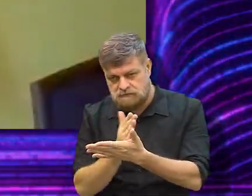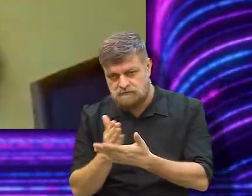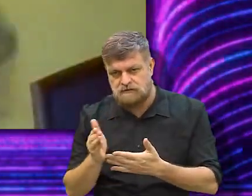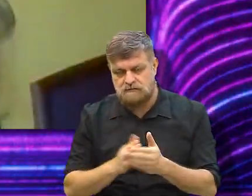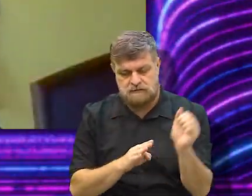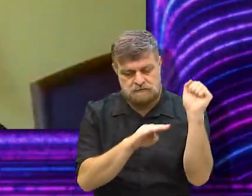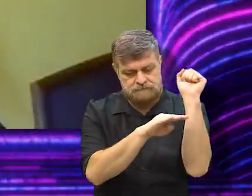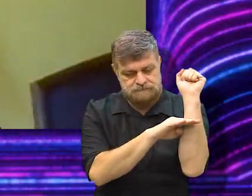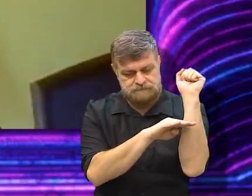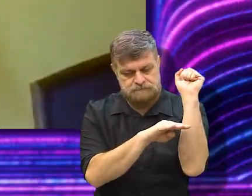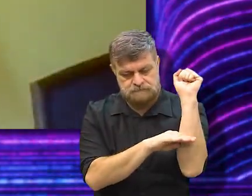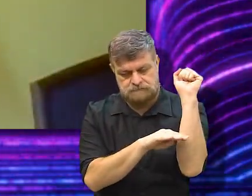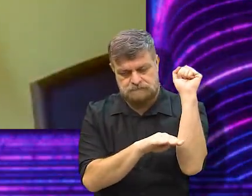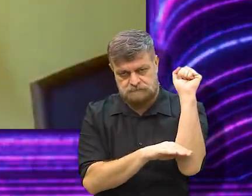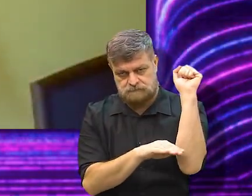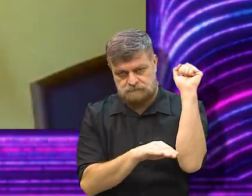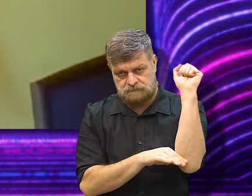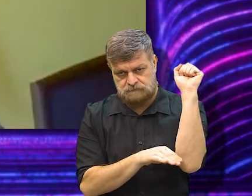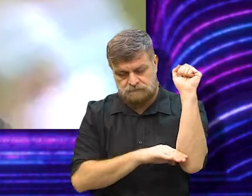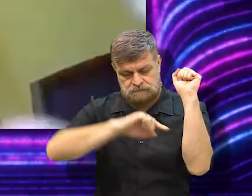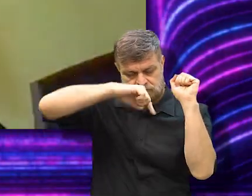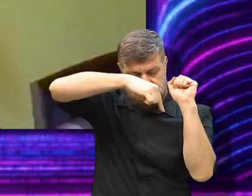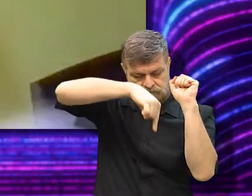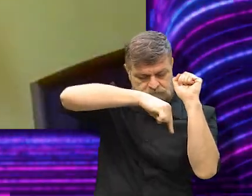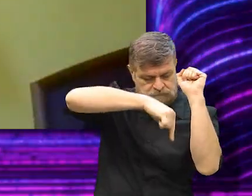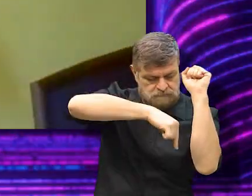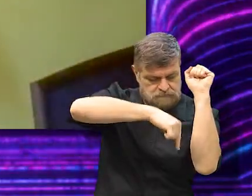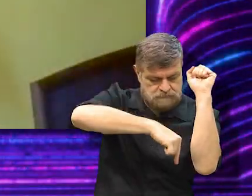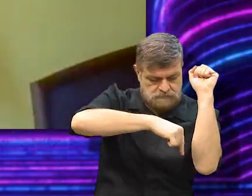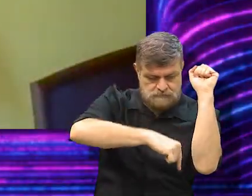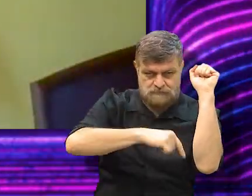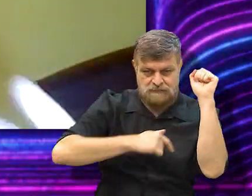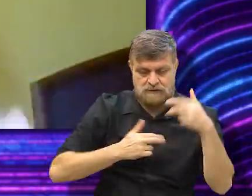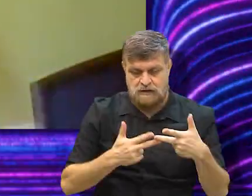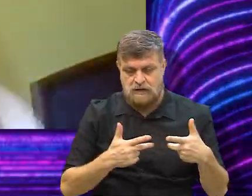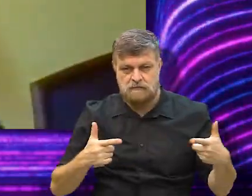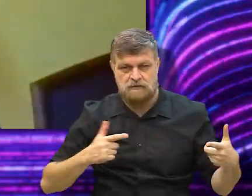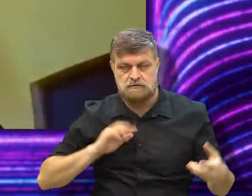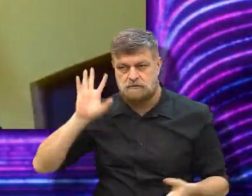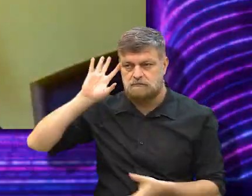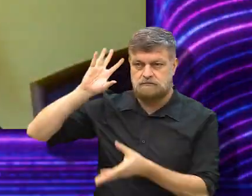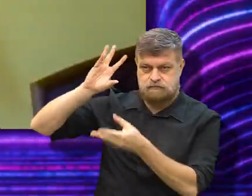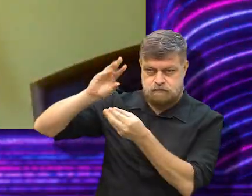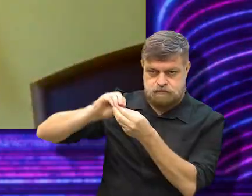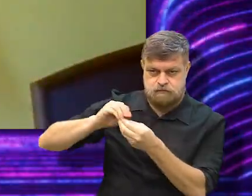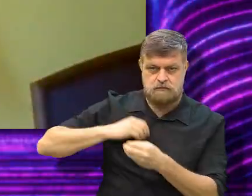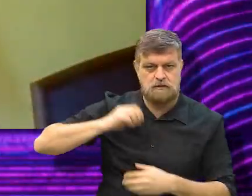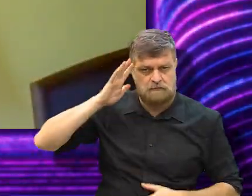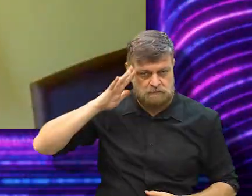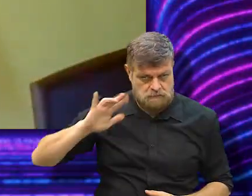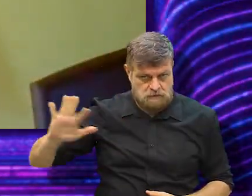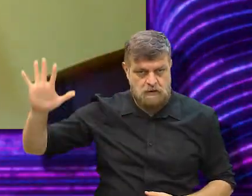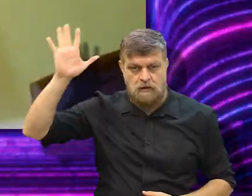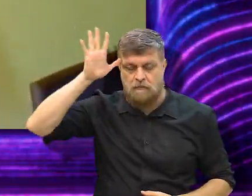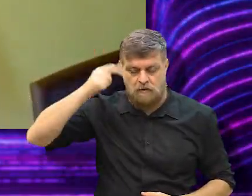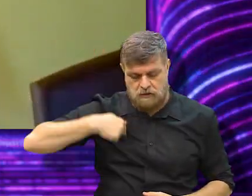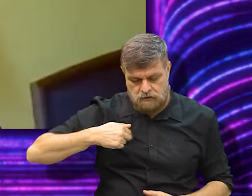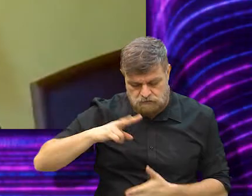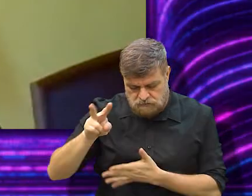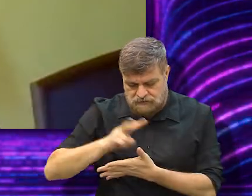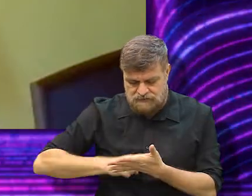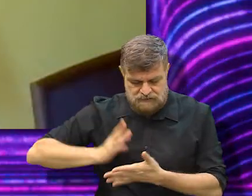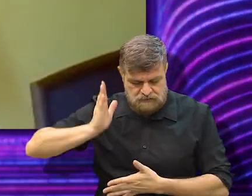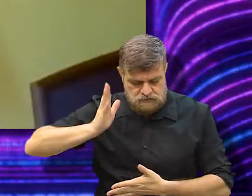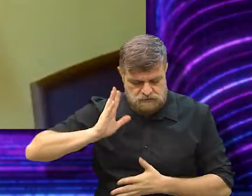Mas também tem os andares. Tem o que as pessoas fazem. Então, acho que ele é uma mistura de algumas coisas de ficção que eu já assisti ou já li.